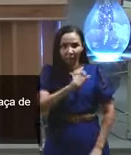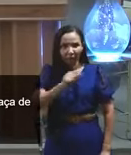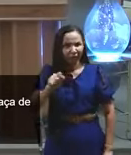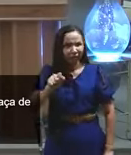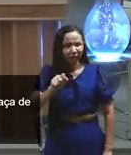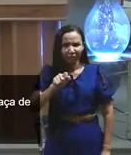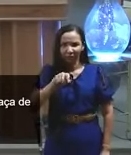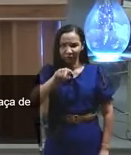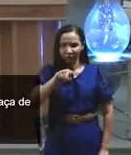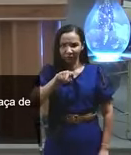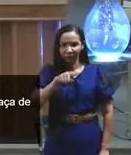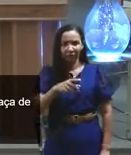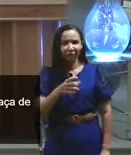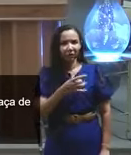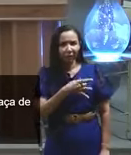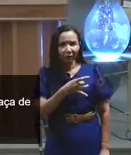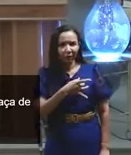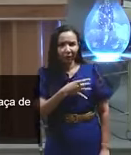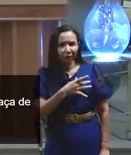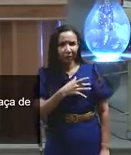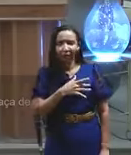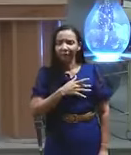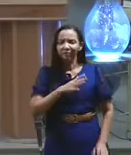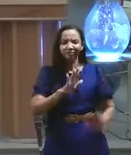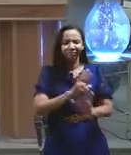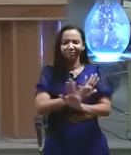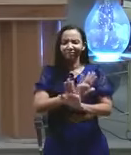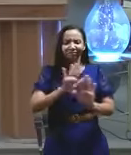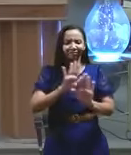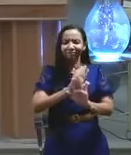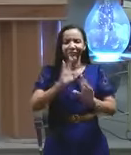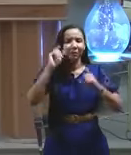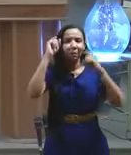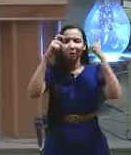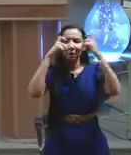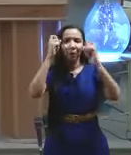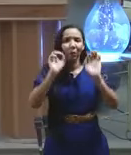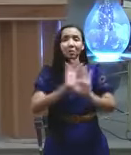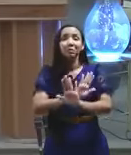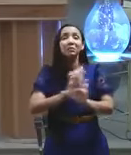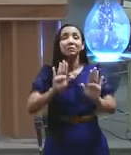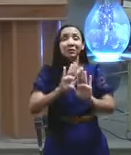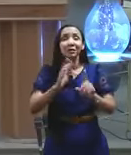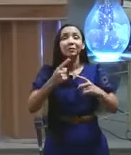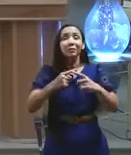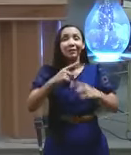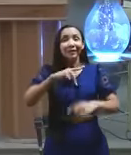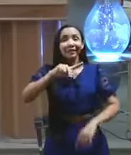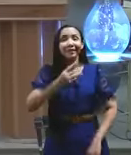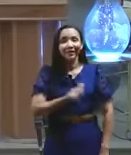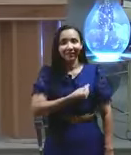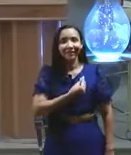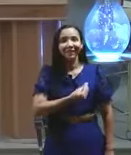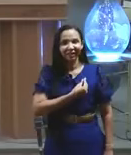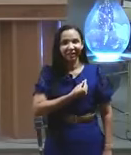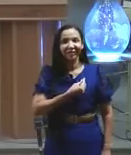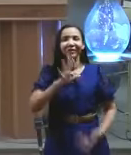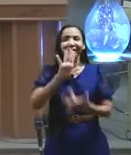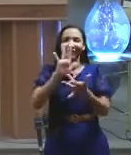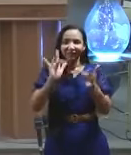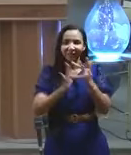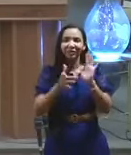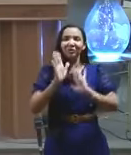sangue de cobra sangue de peba sangue do que quiser pode mandar jogar porque na tua vida já tem sangue do cordeiro